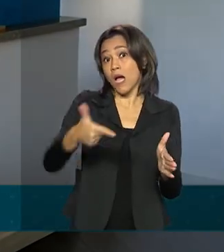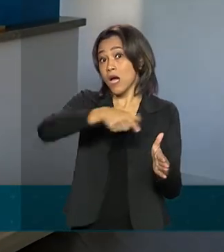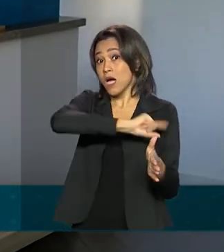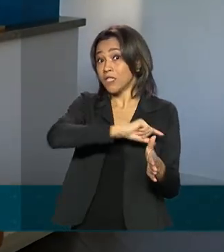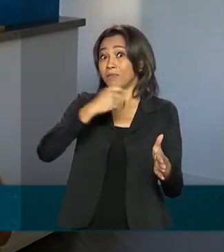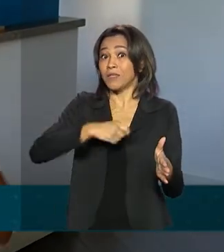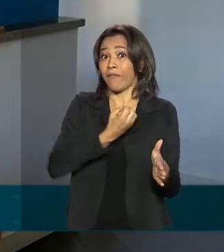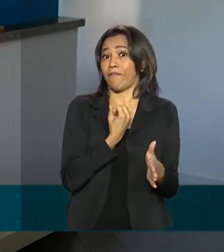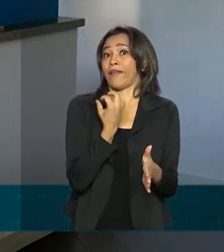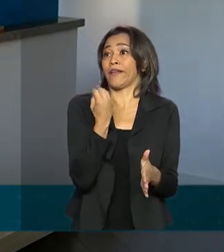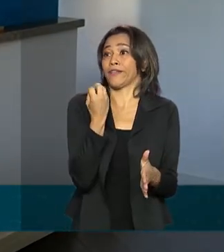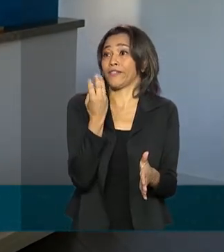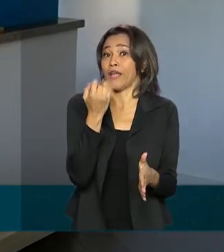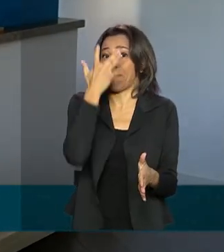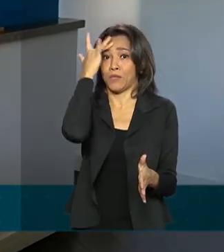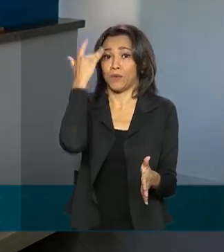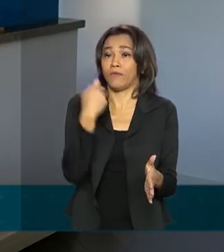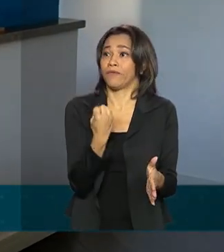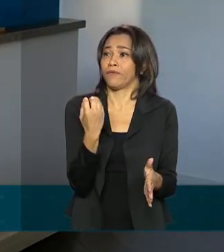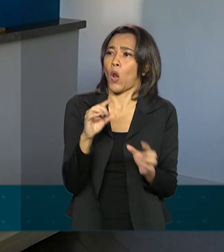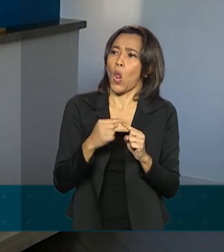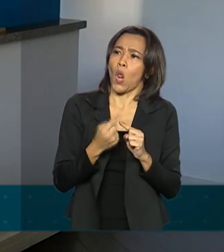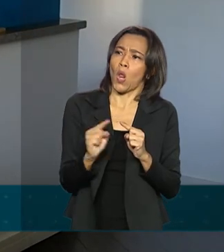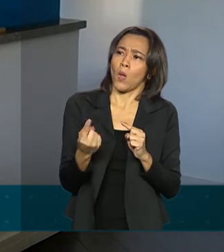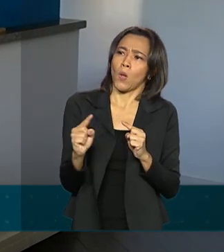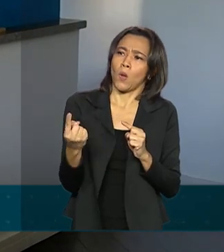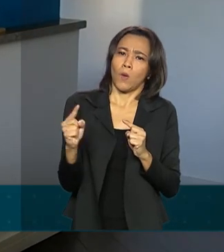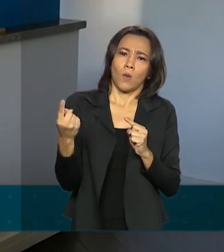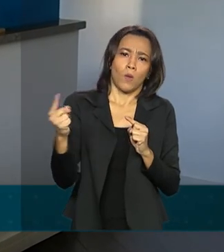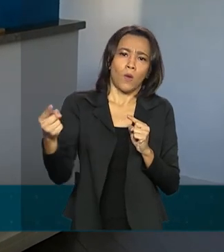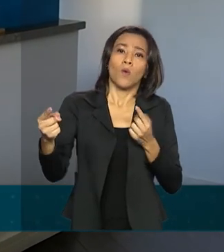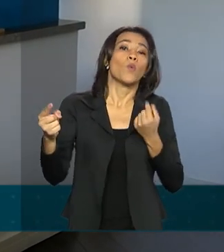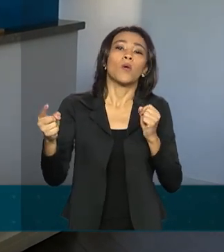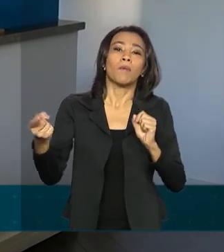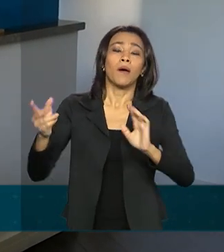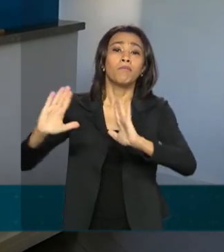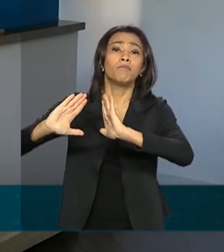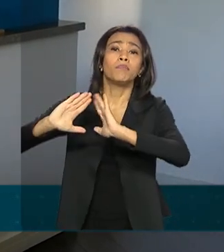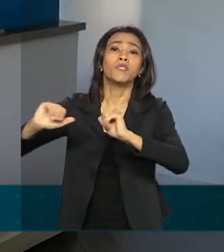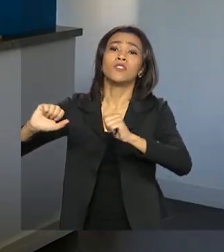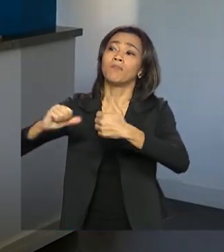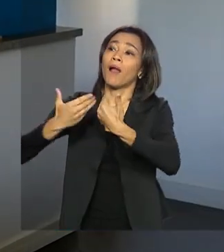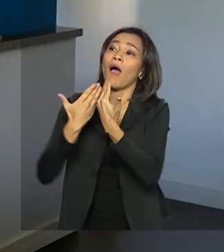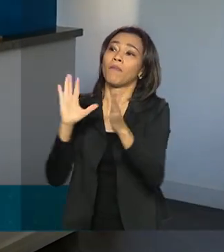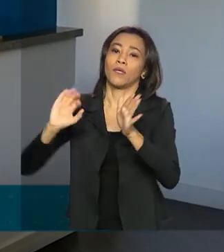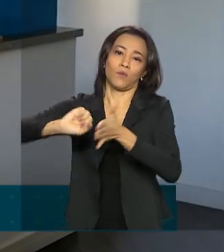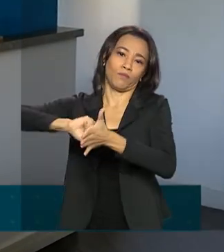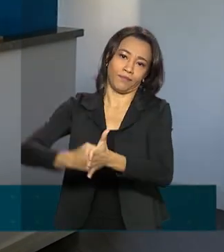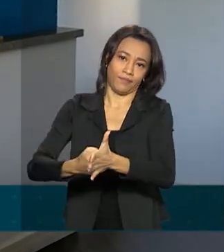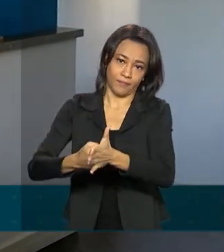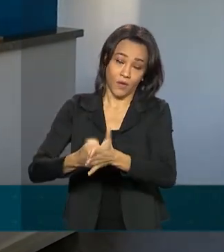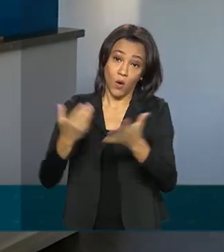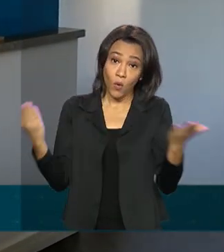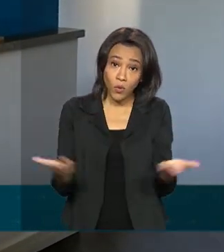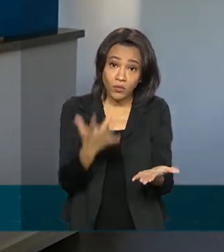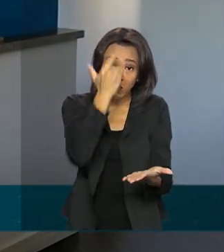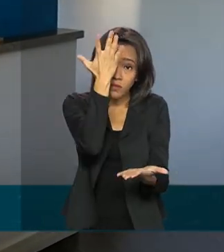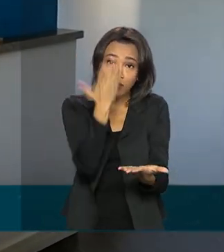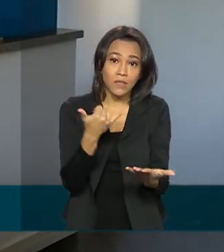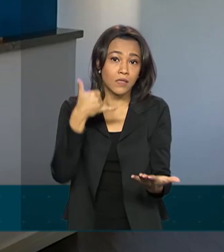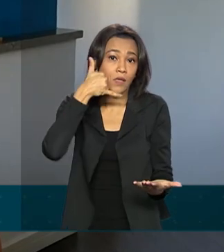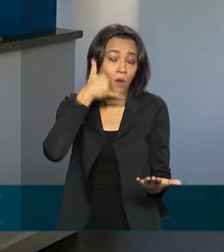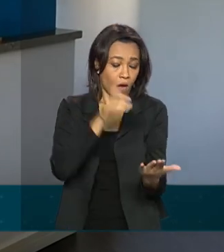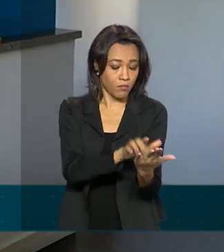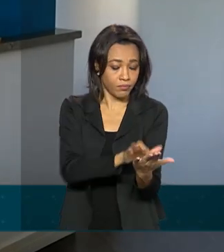dezenas, ou às vezes centenas de quilômetros presencialmente para fazer o pedido de desbloqueio desse benefício. Hoje, pelo celular ou computador,